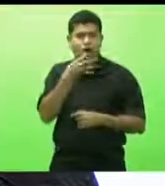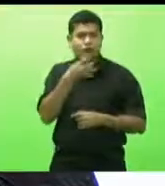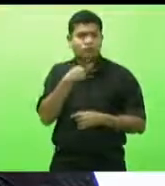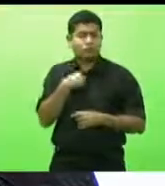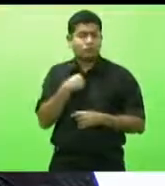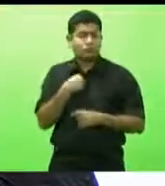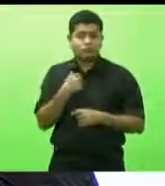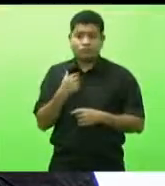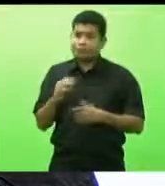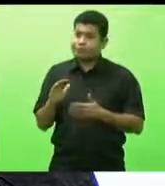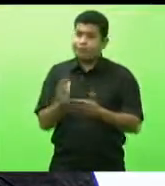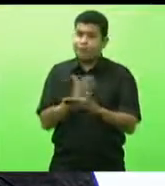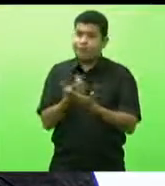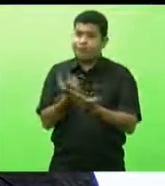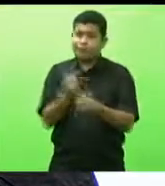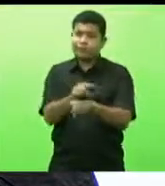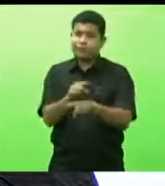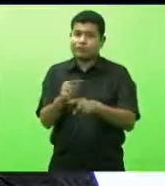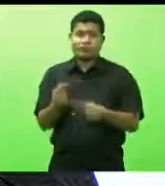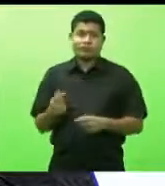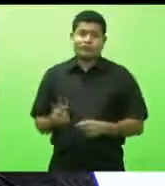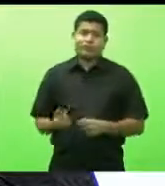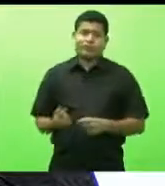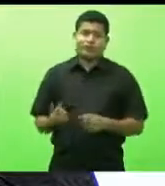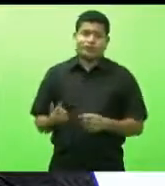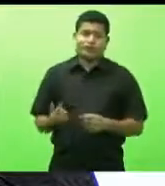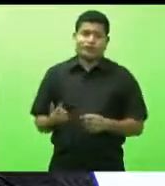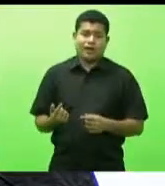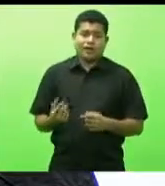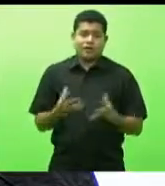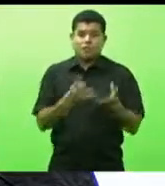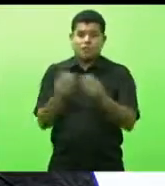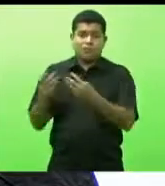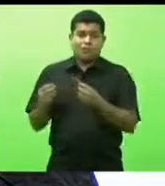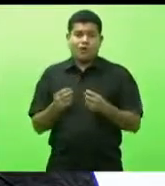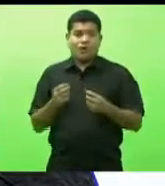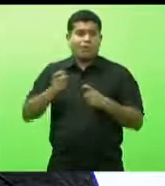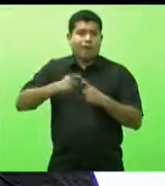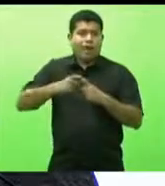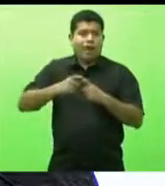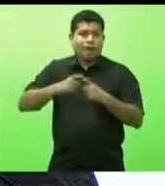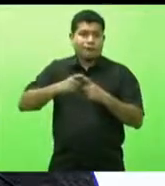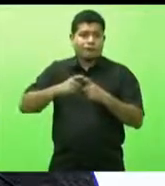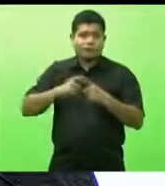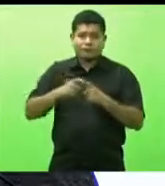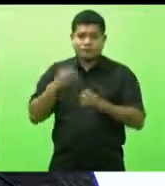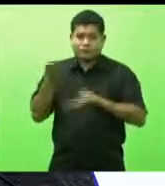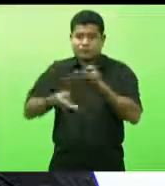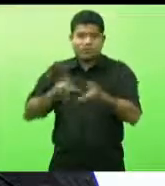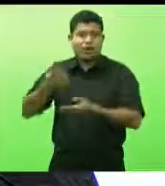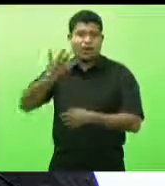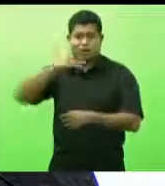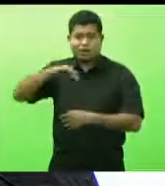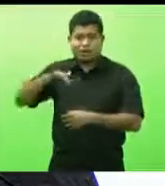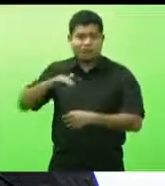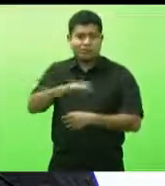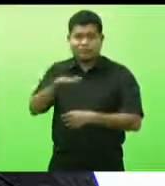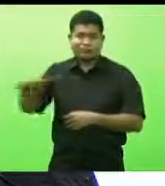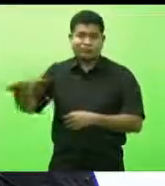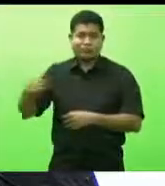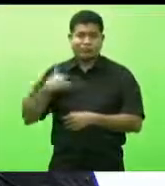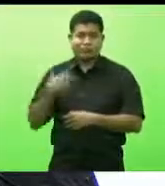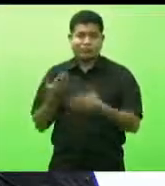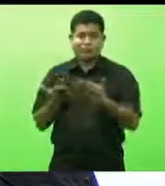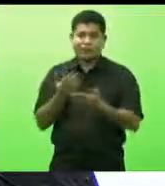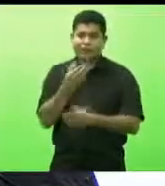A OMS, a Unicef, diversos pediatras, quero citar aqui de uma forma muito carinhosa, o doutor Cecim, aqui de Florianópolis,